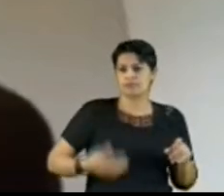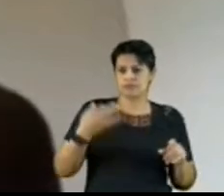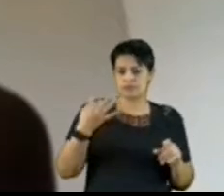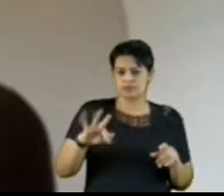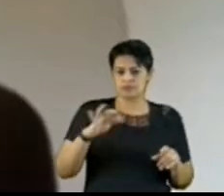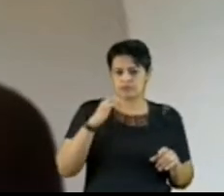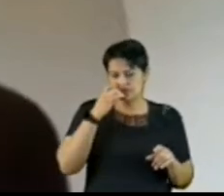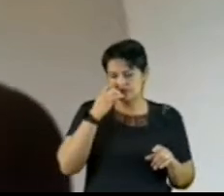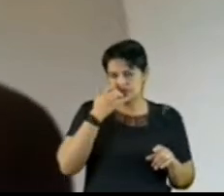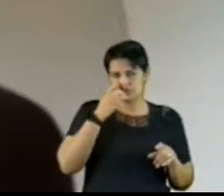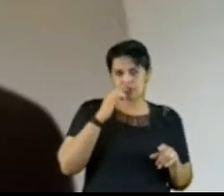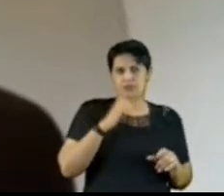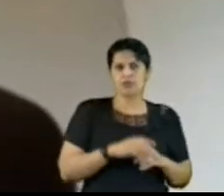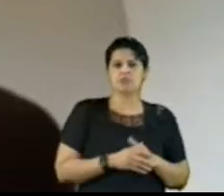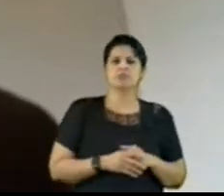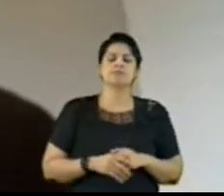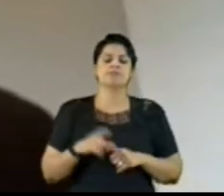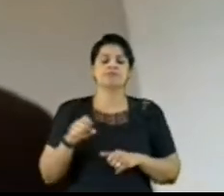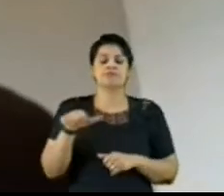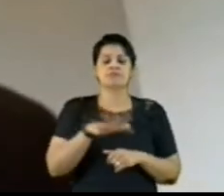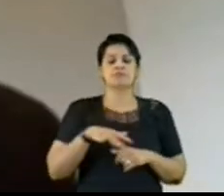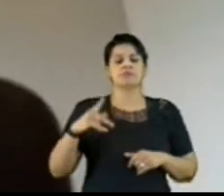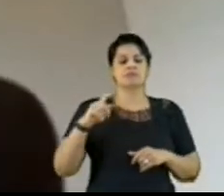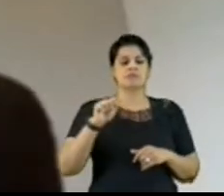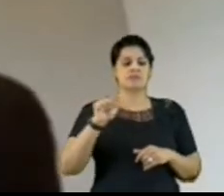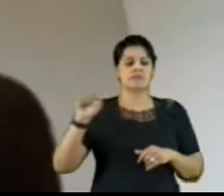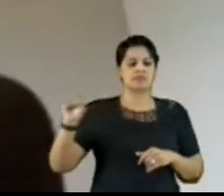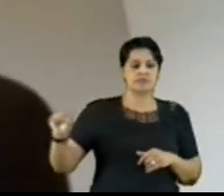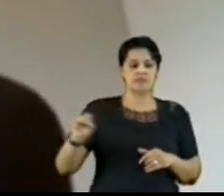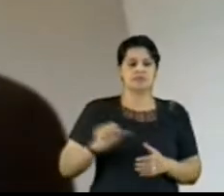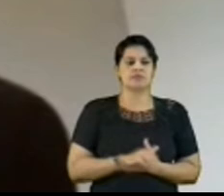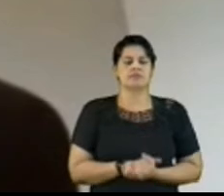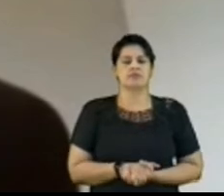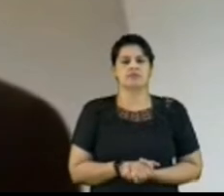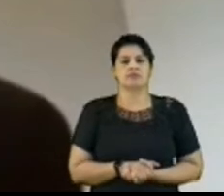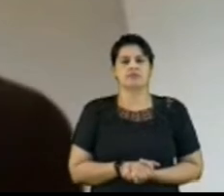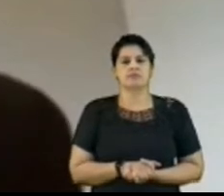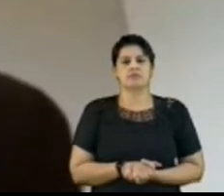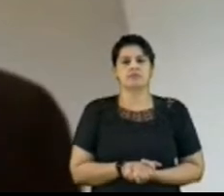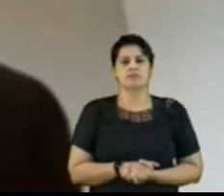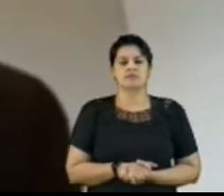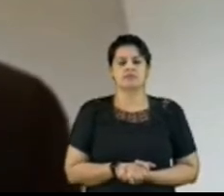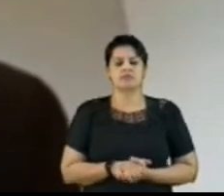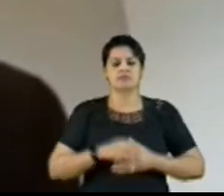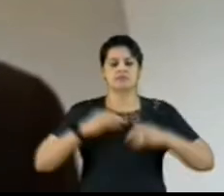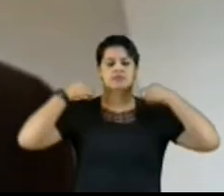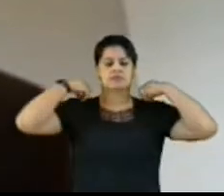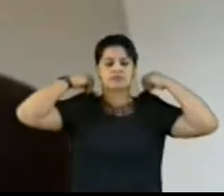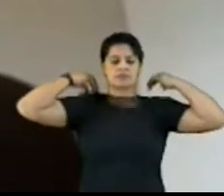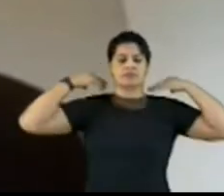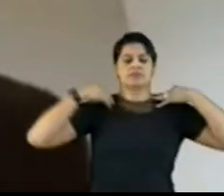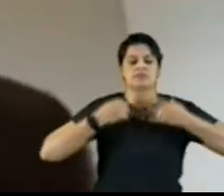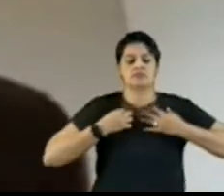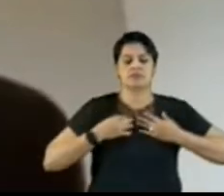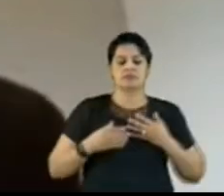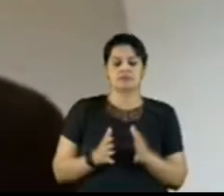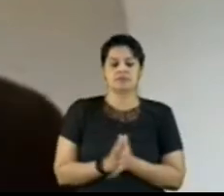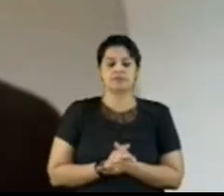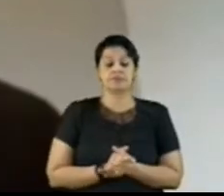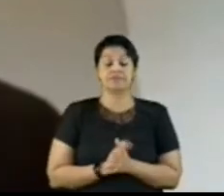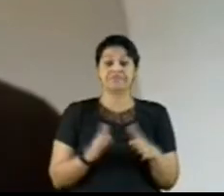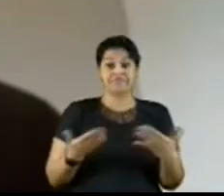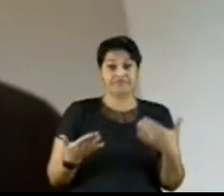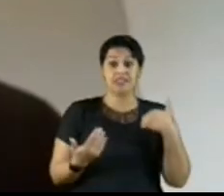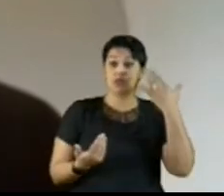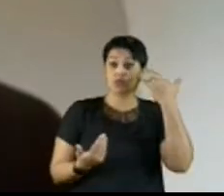do Programa Amazônia Integrada e Sustentável. Sei da importância de tudo